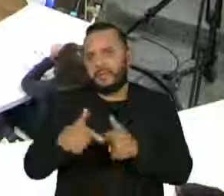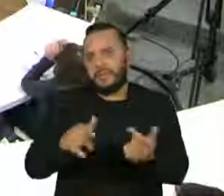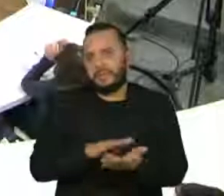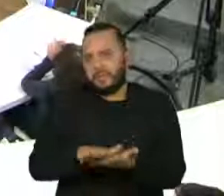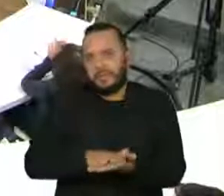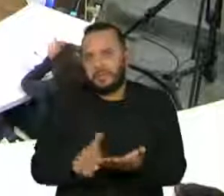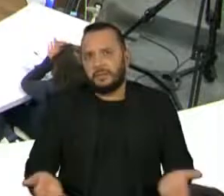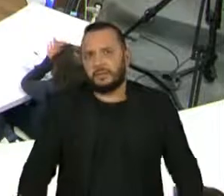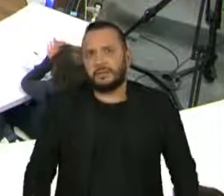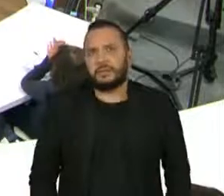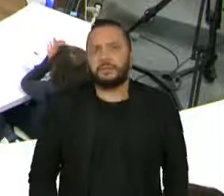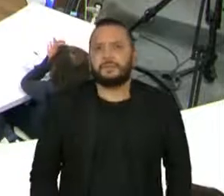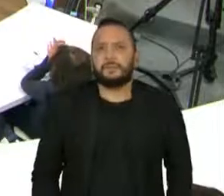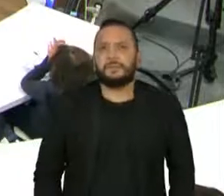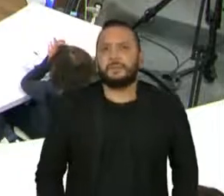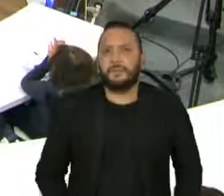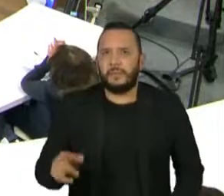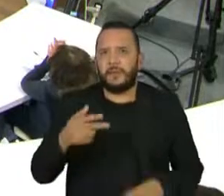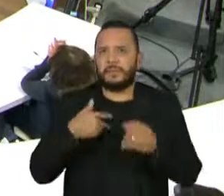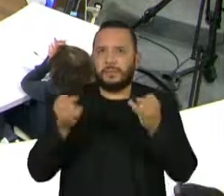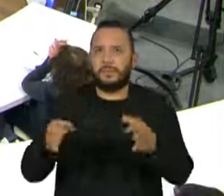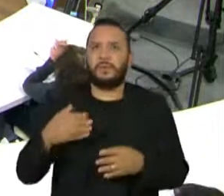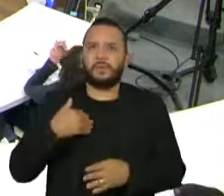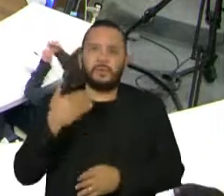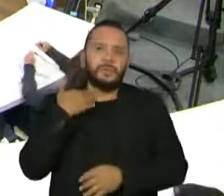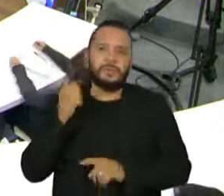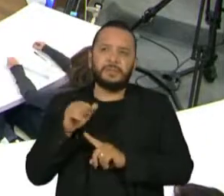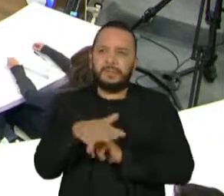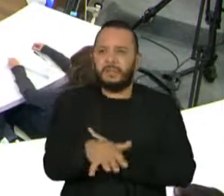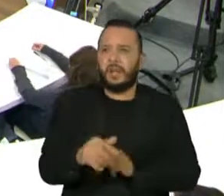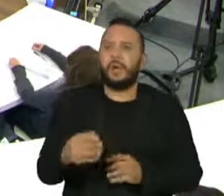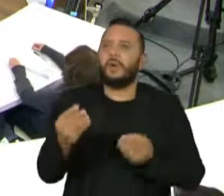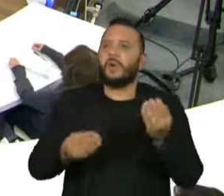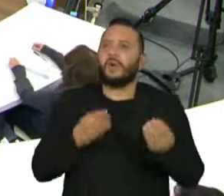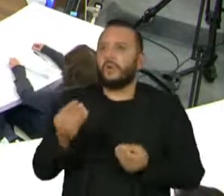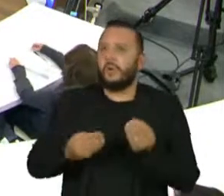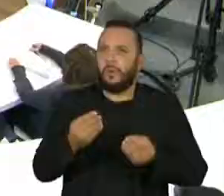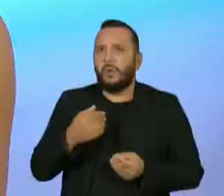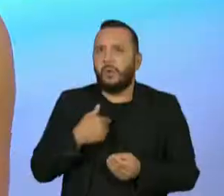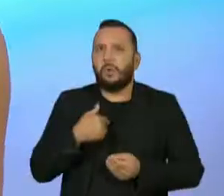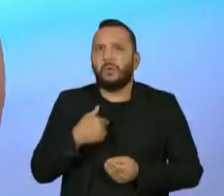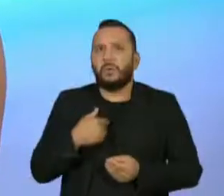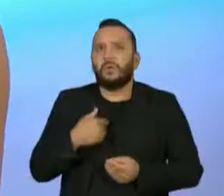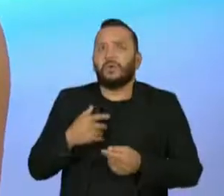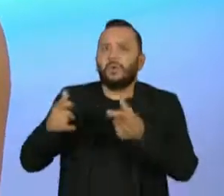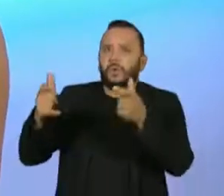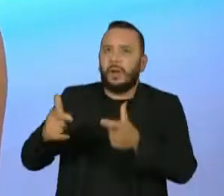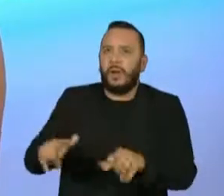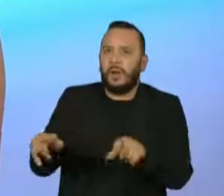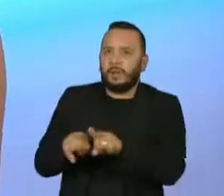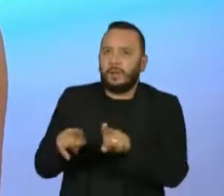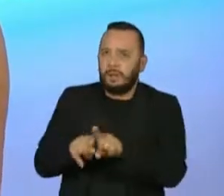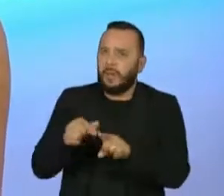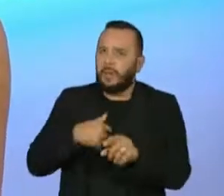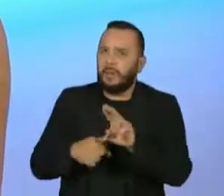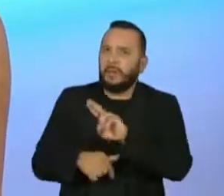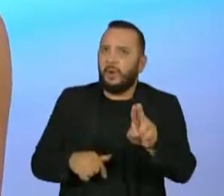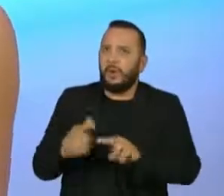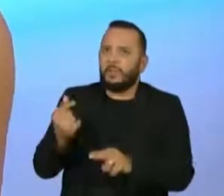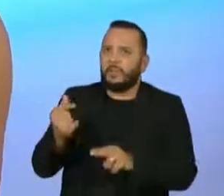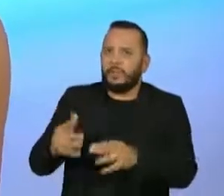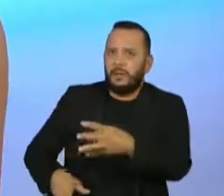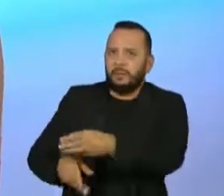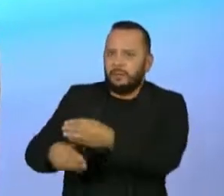Felipe, você falou do Banco Central que vai ter a tarefa de descobrir o lugar e o nome para colocar esse dinheiro dos